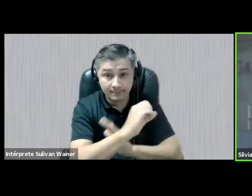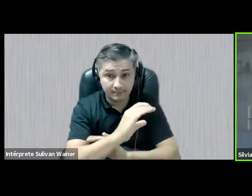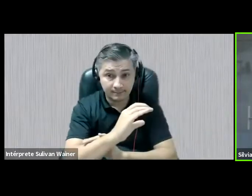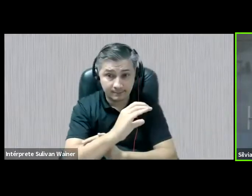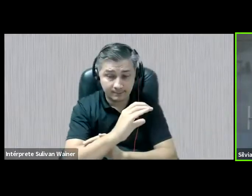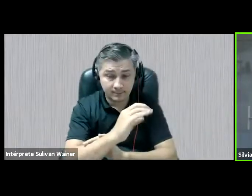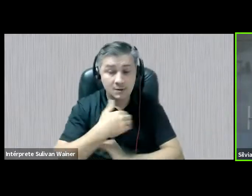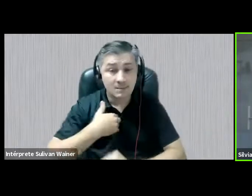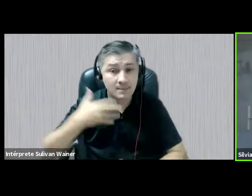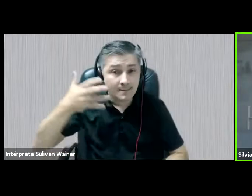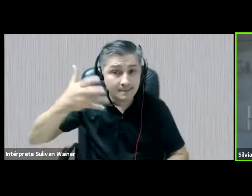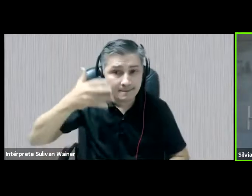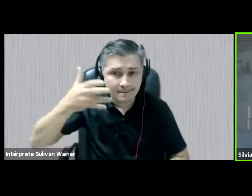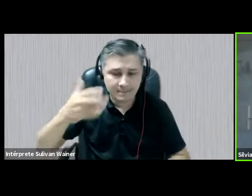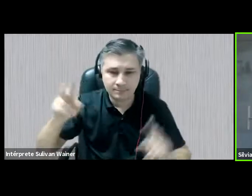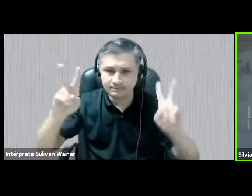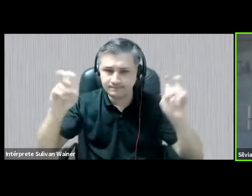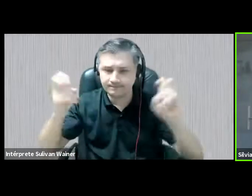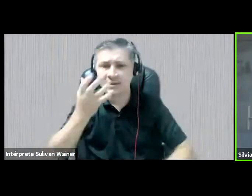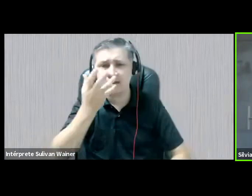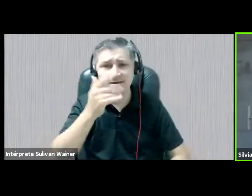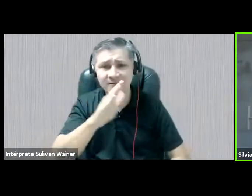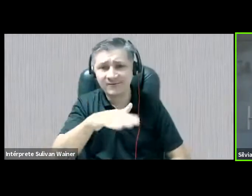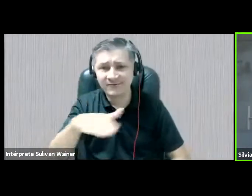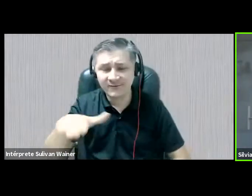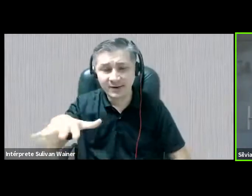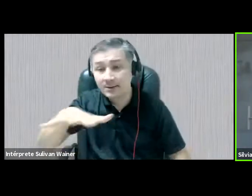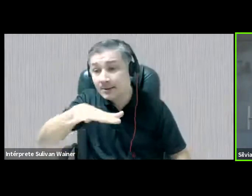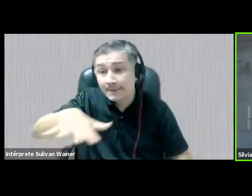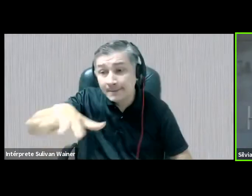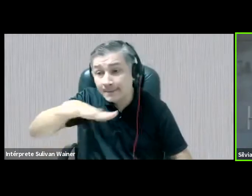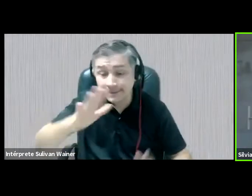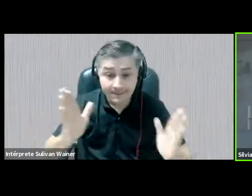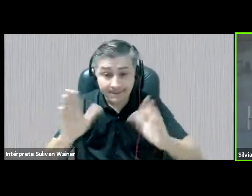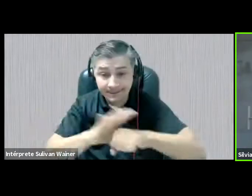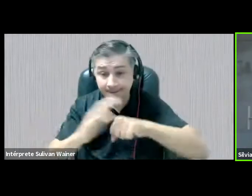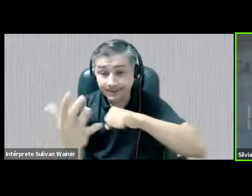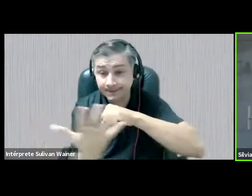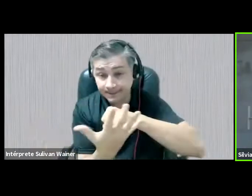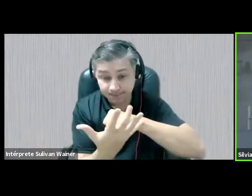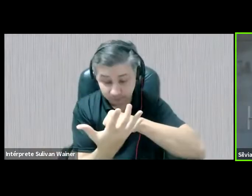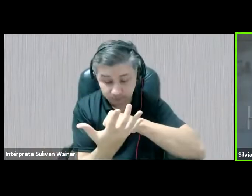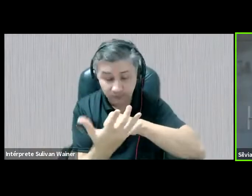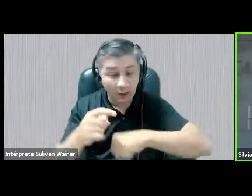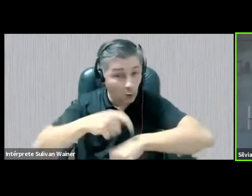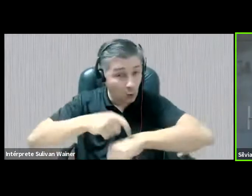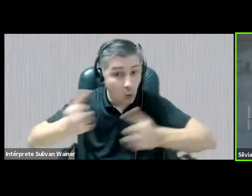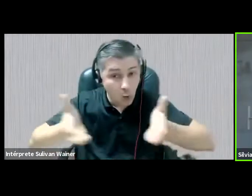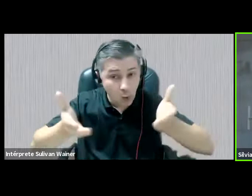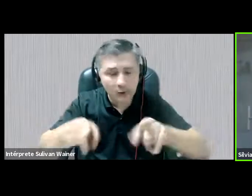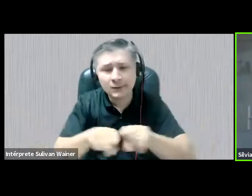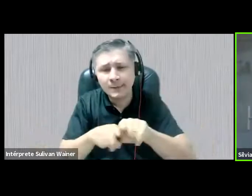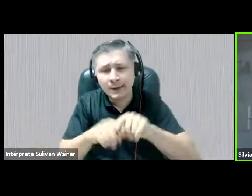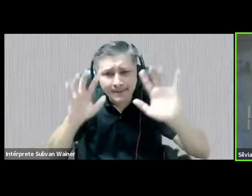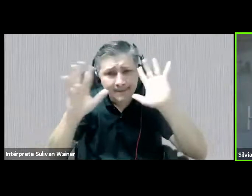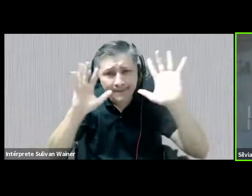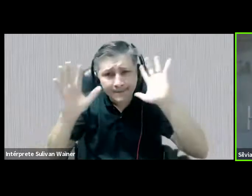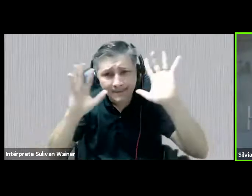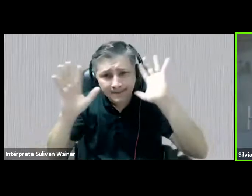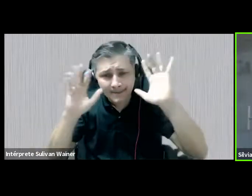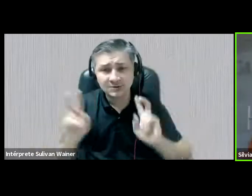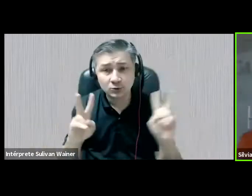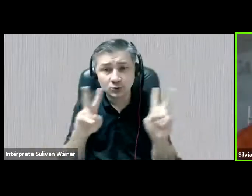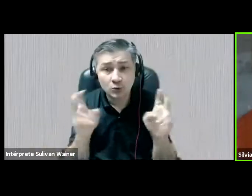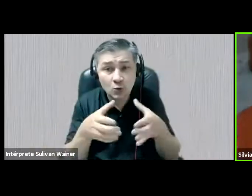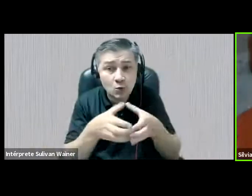a minha fala se intitula Infâncias e um cenário de pandemia no tempo presente, considerações acerca de um